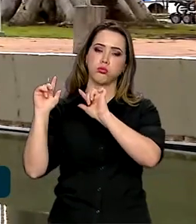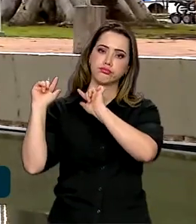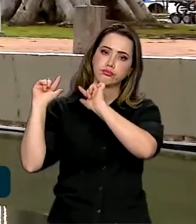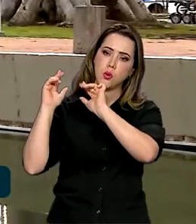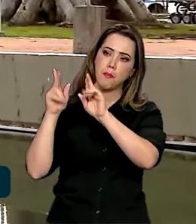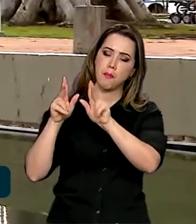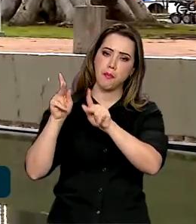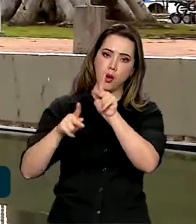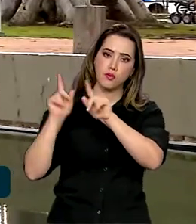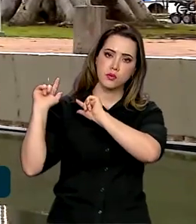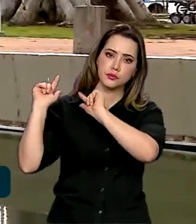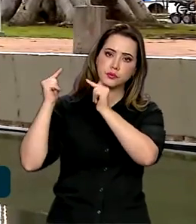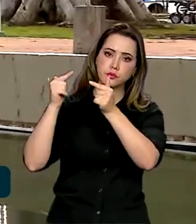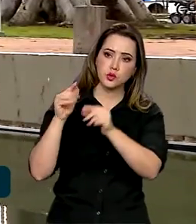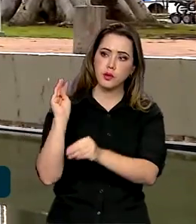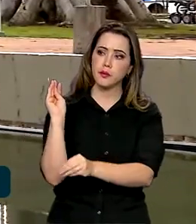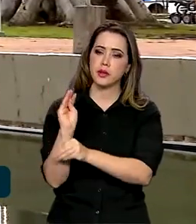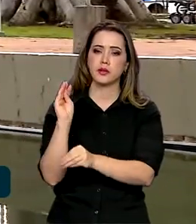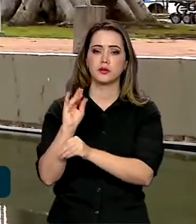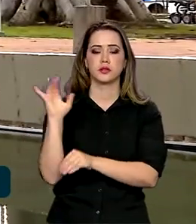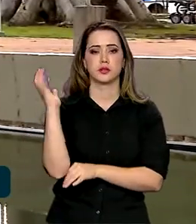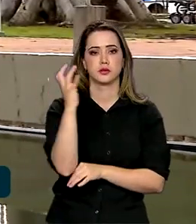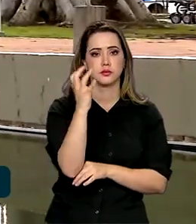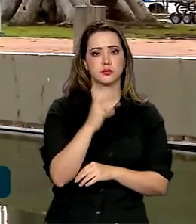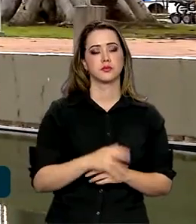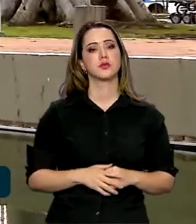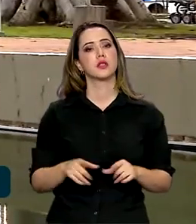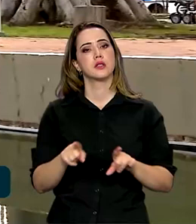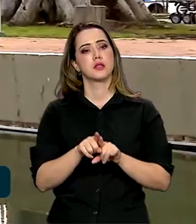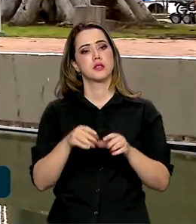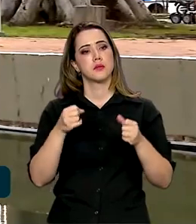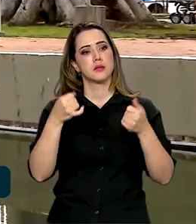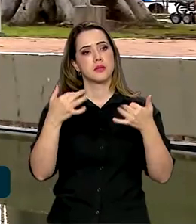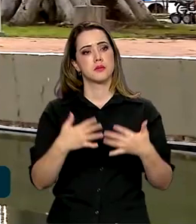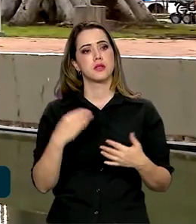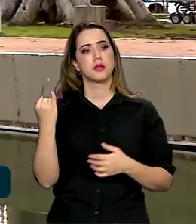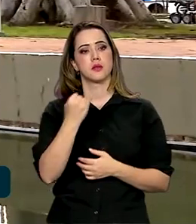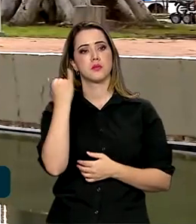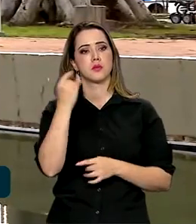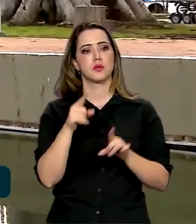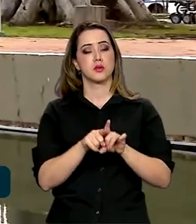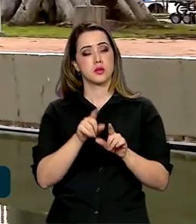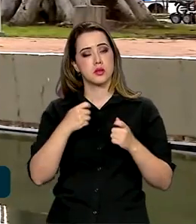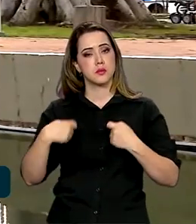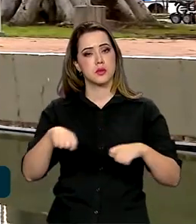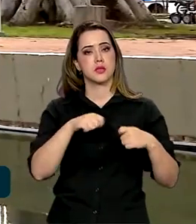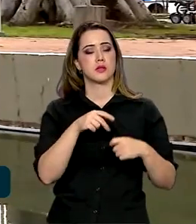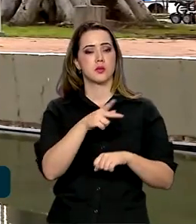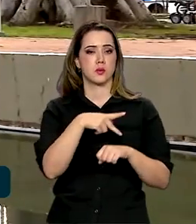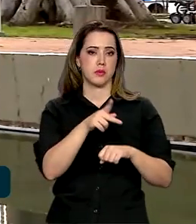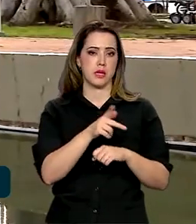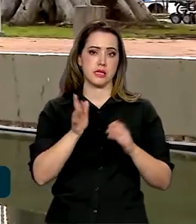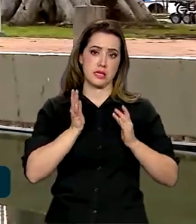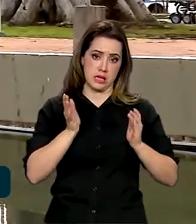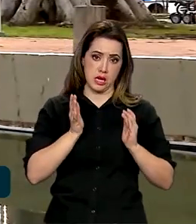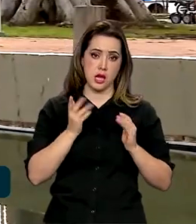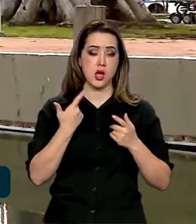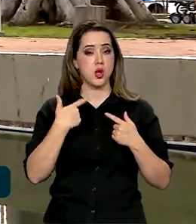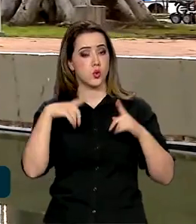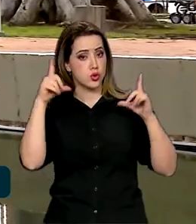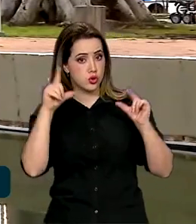florestas tropicais. Além disso, chama a atenção para a necessidade dos países ricos acelerarem a